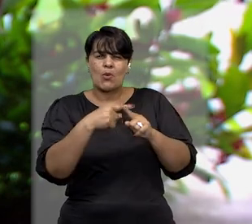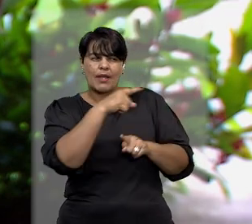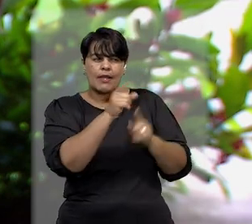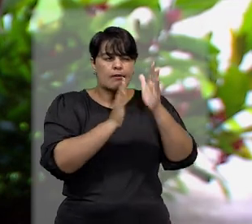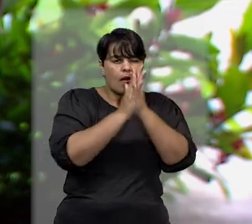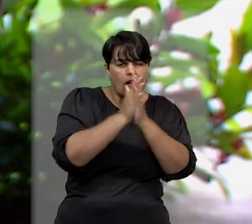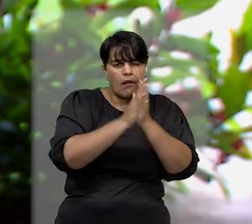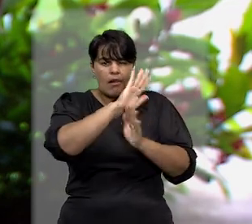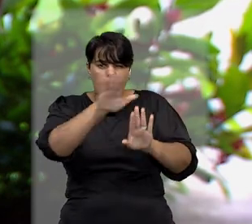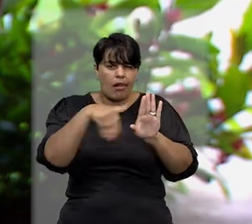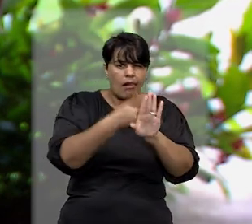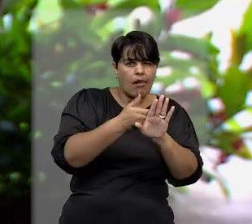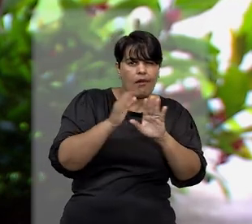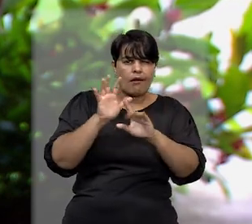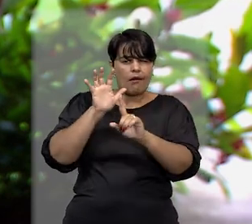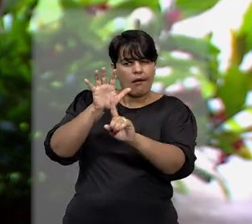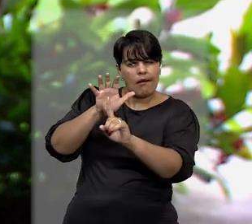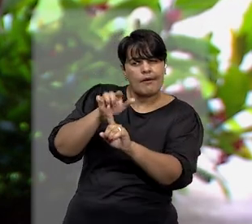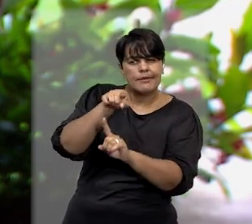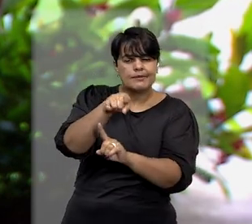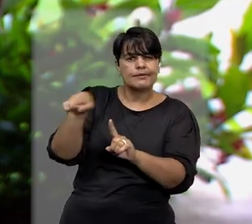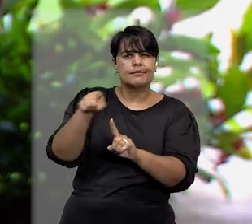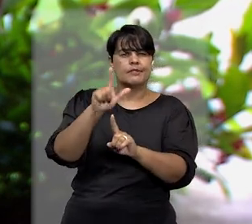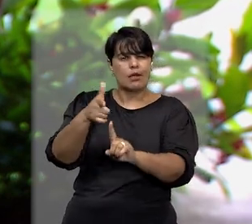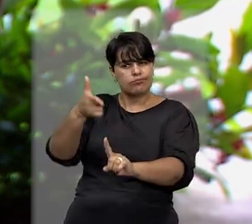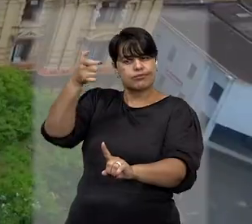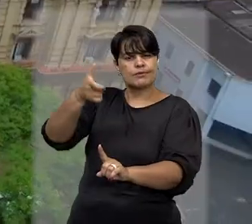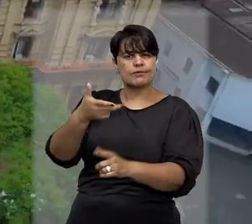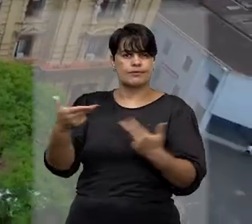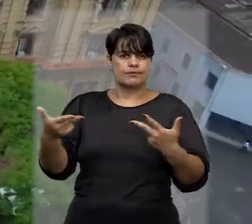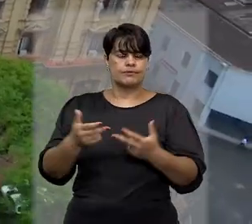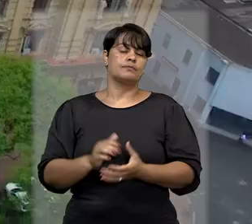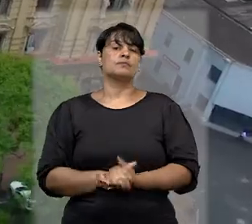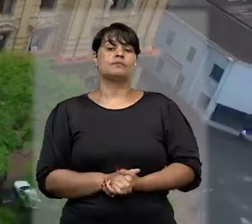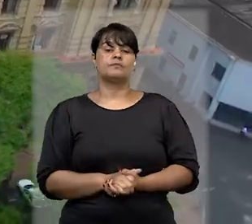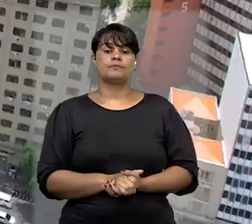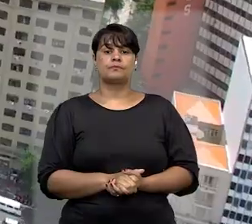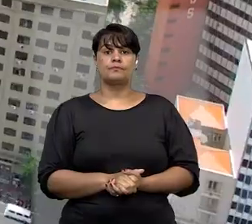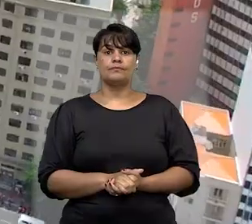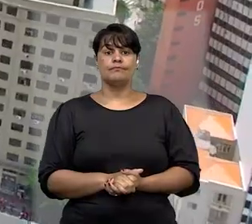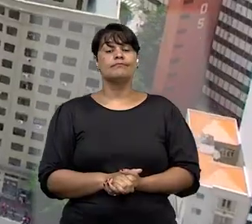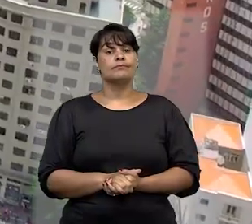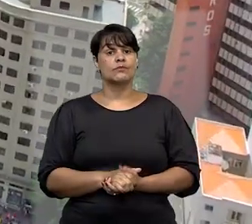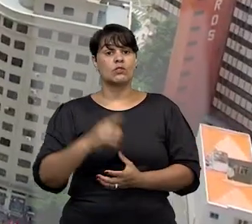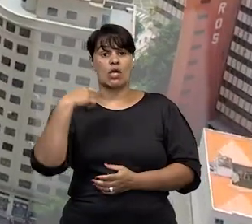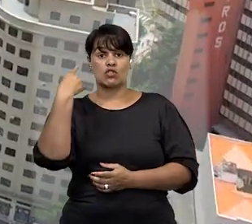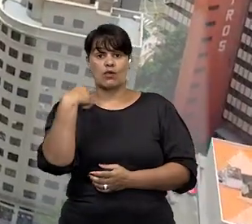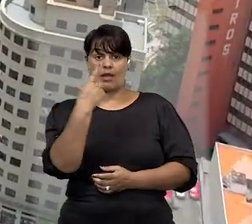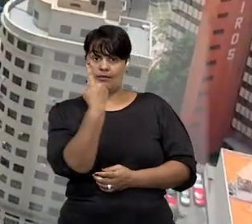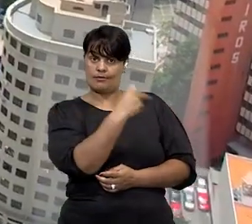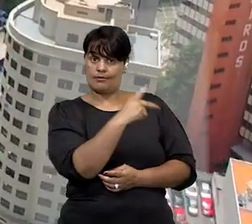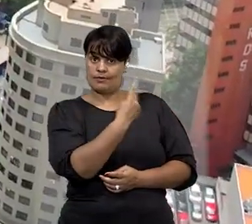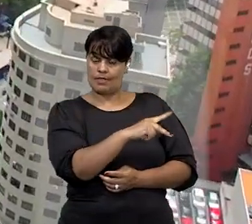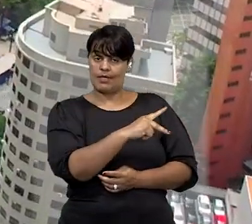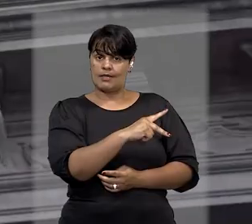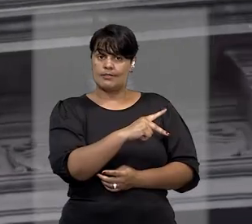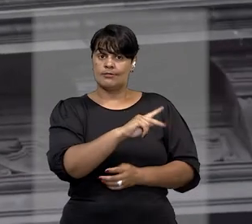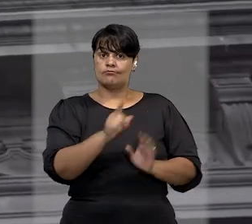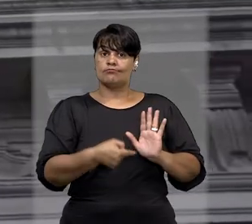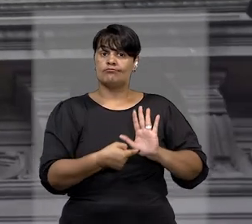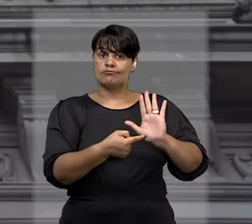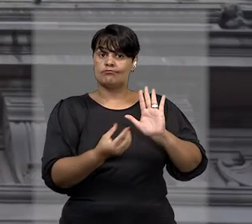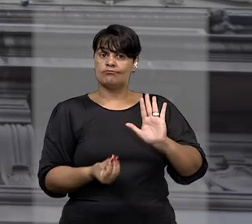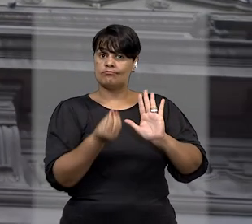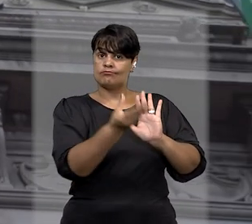reação dos suspeitos para justificar os disparos. A defesa de dois dos quatro policiais apresentou habeas